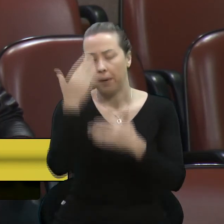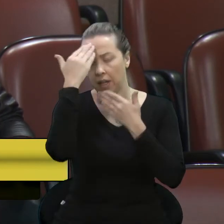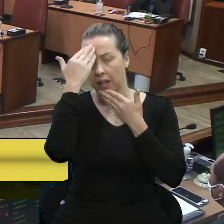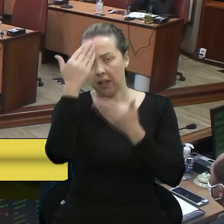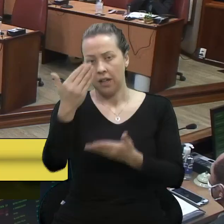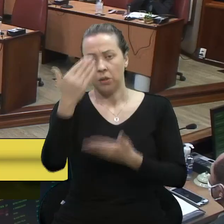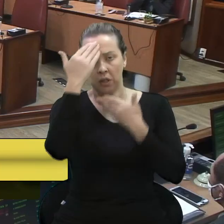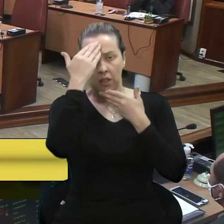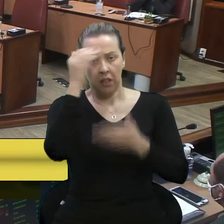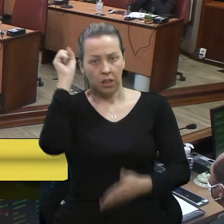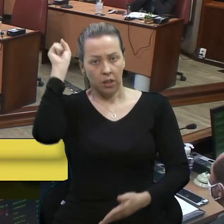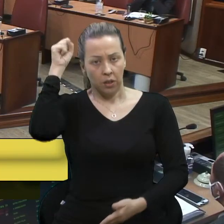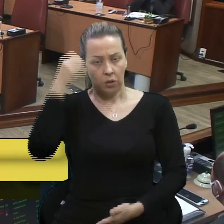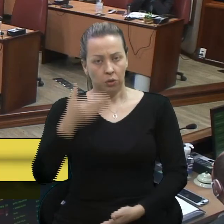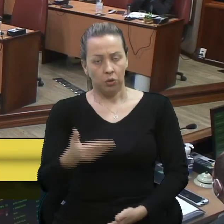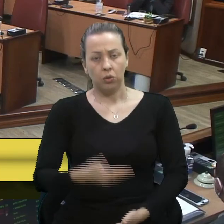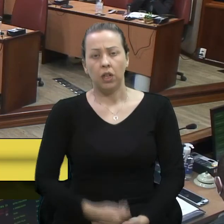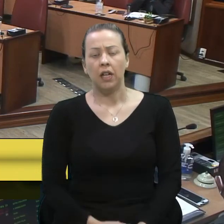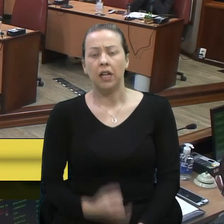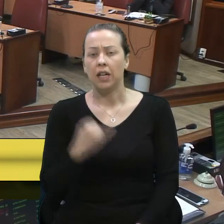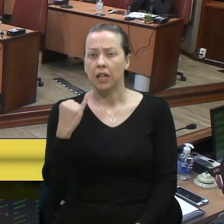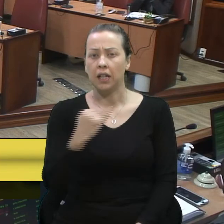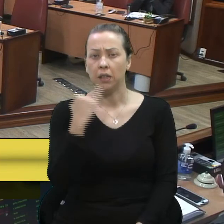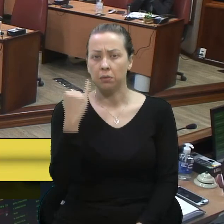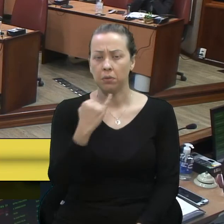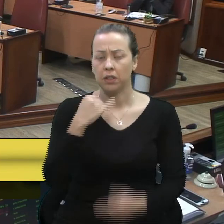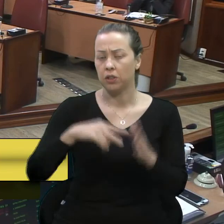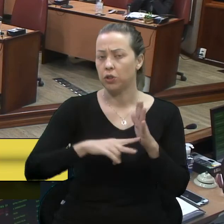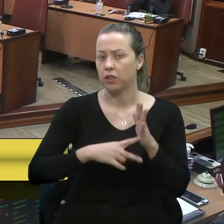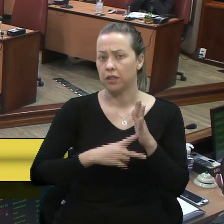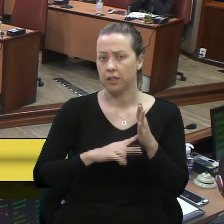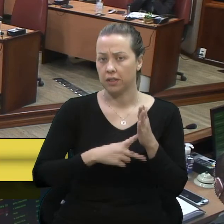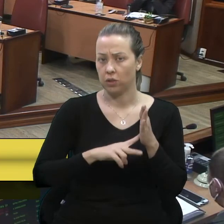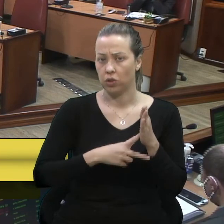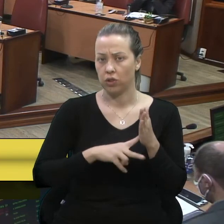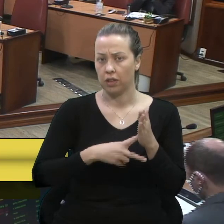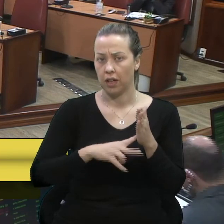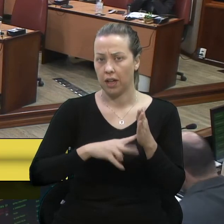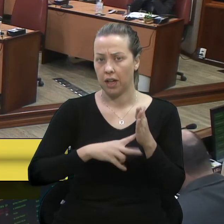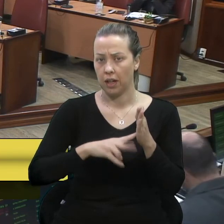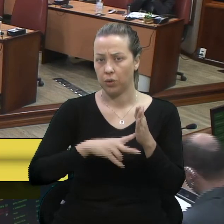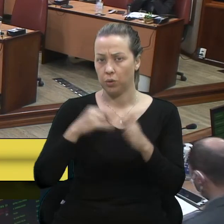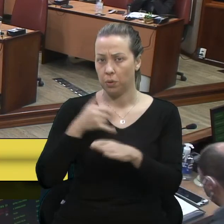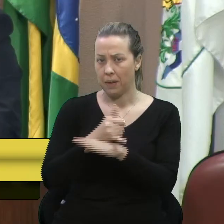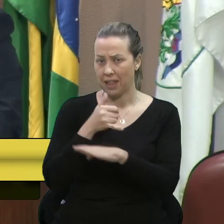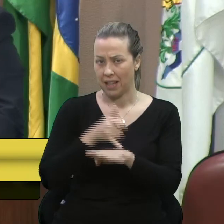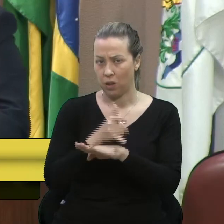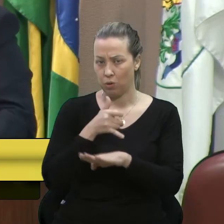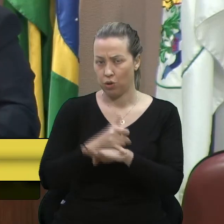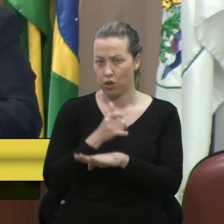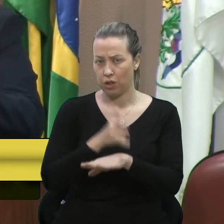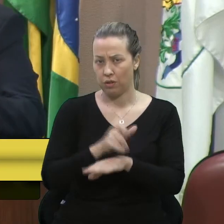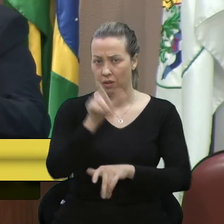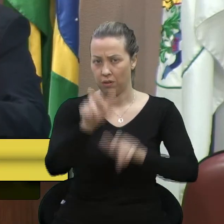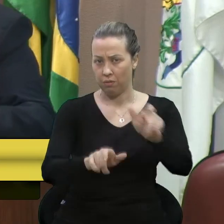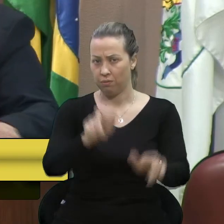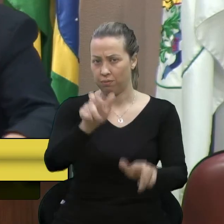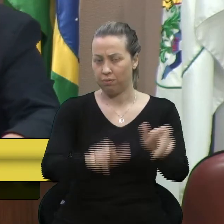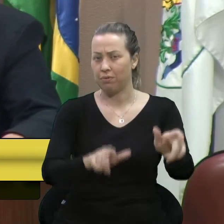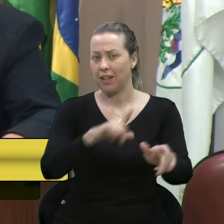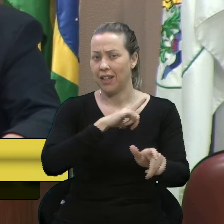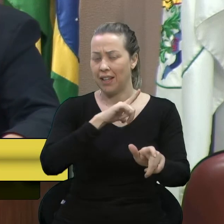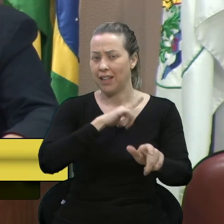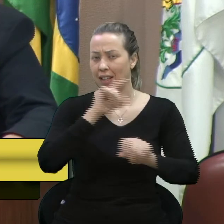vereador Xuxi, por suas palavras que é importante dizer que o sindicato sindicato metalúrgico ele tem, além dessa